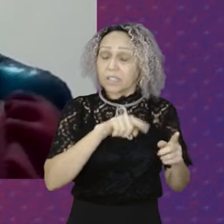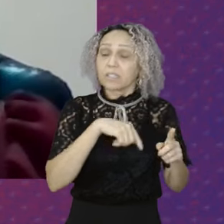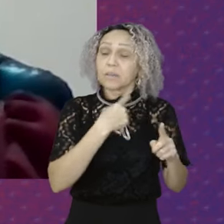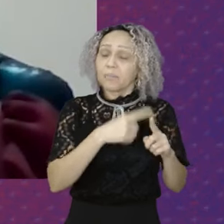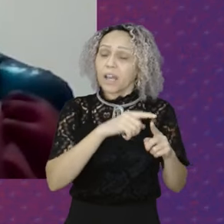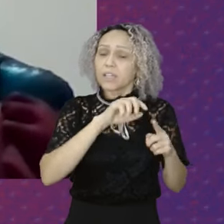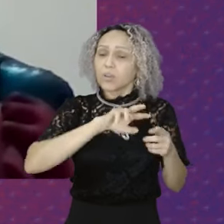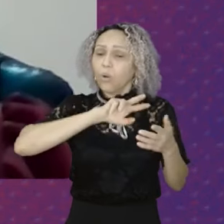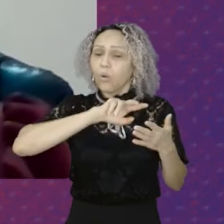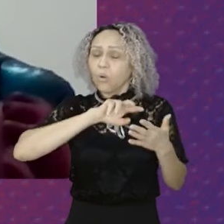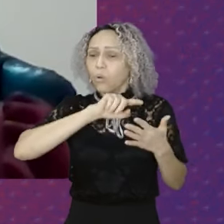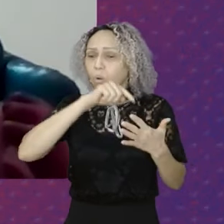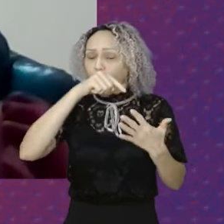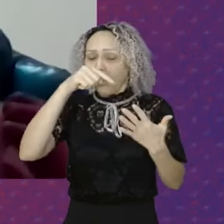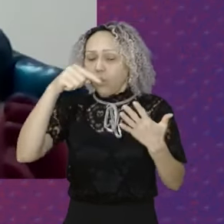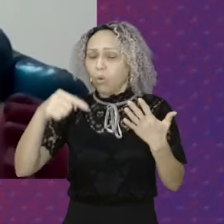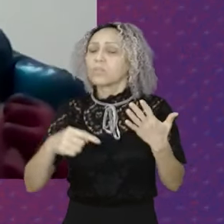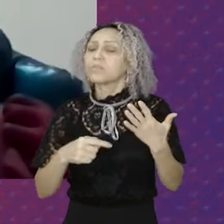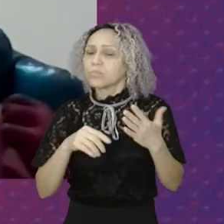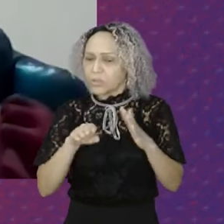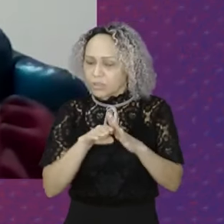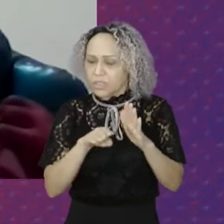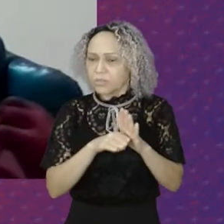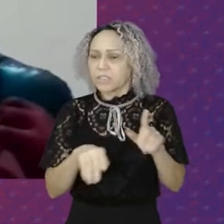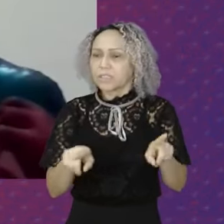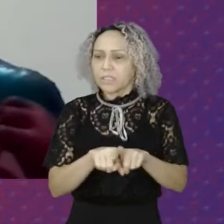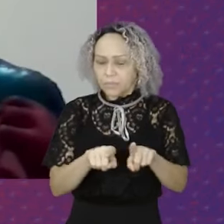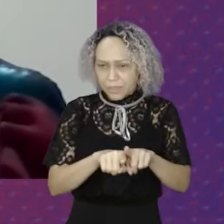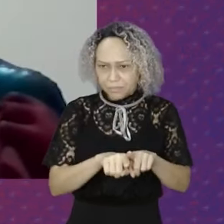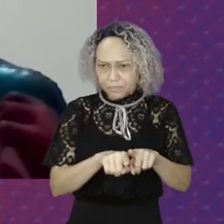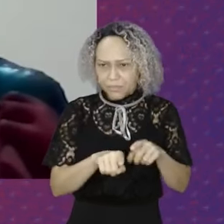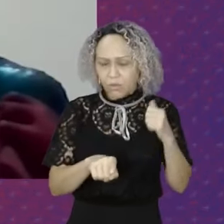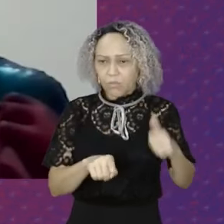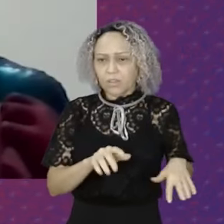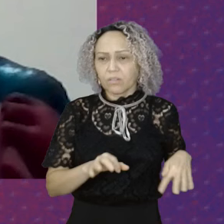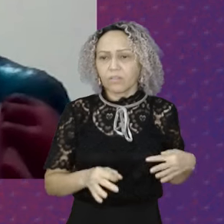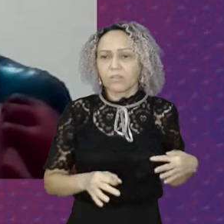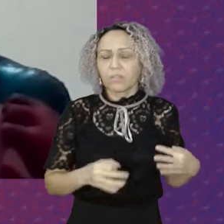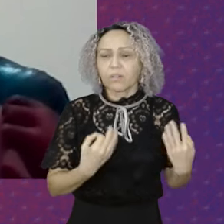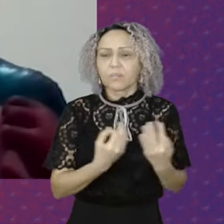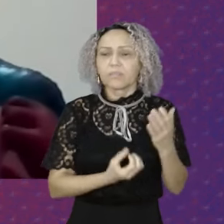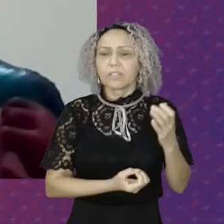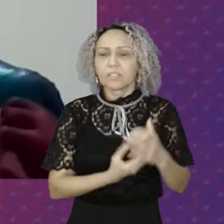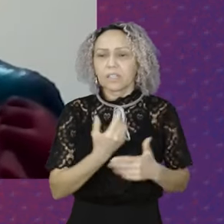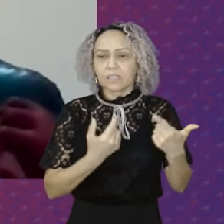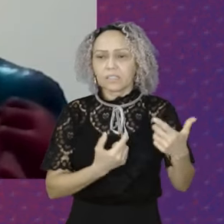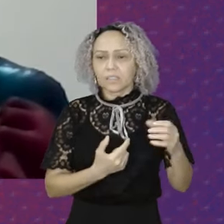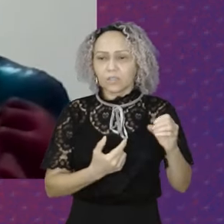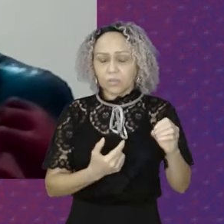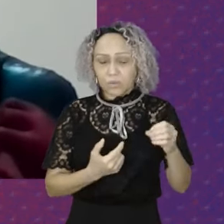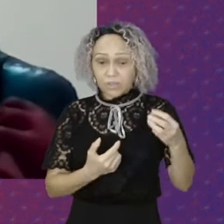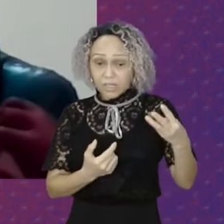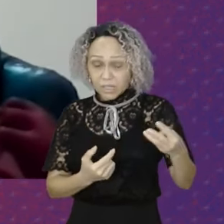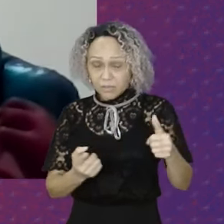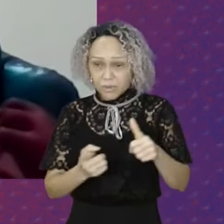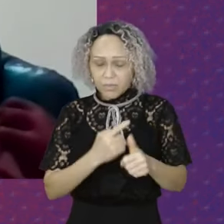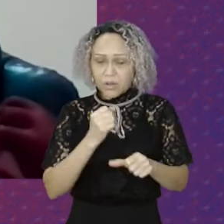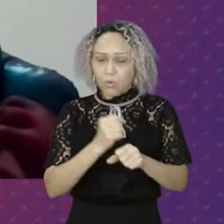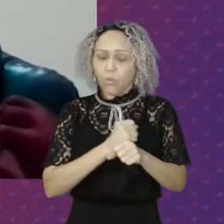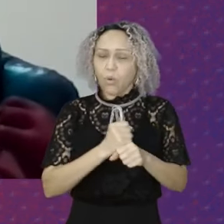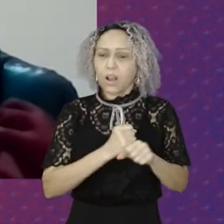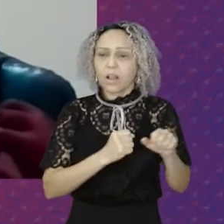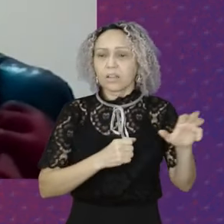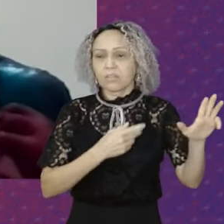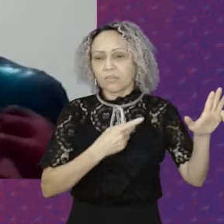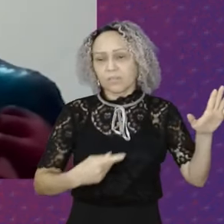Então O Programa Bolsa Família Ele foi criado Em 2003 No primeiro ano De gestão Do nosso presidente Lula